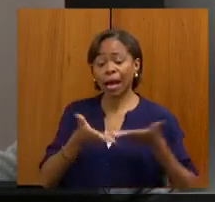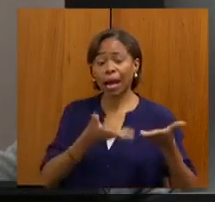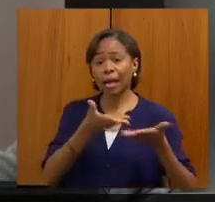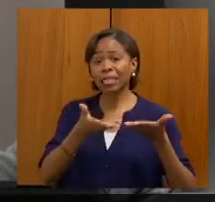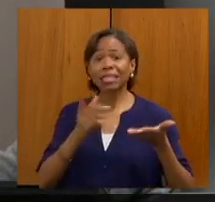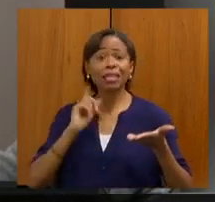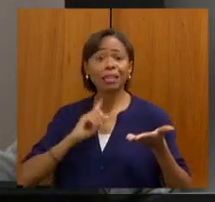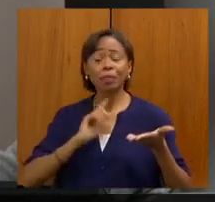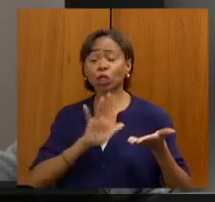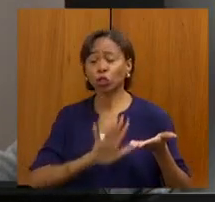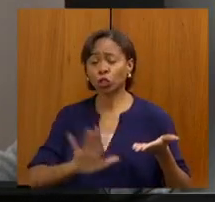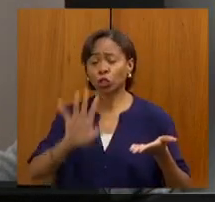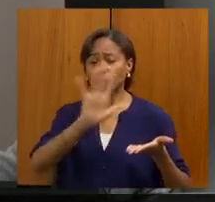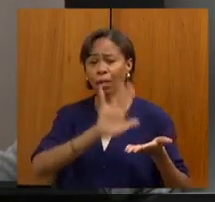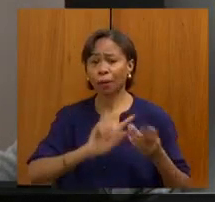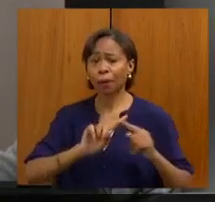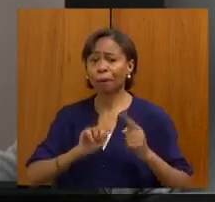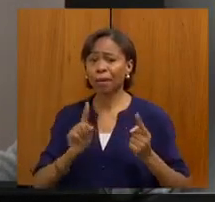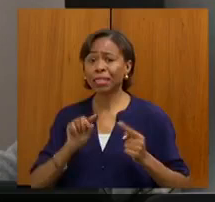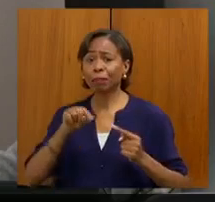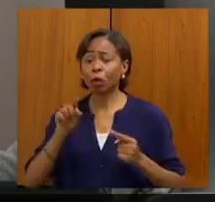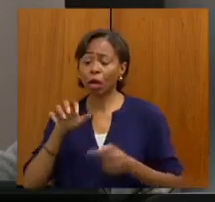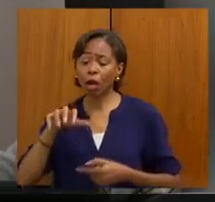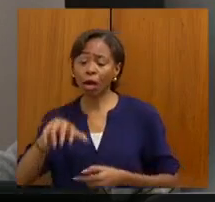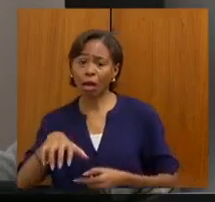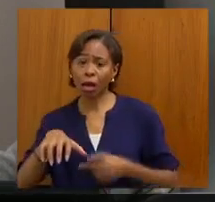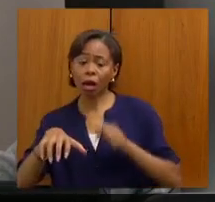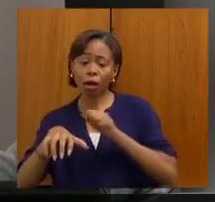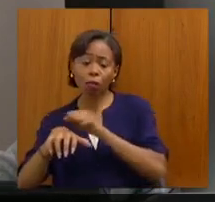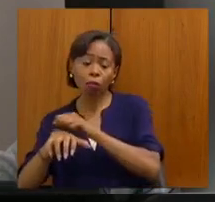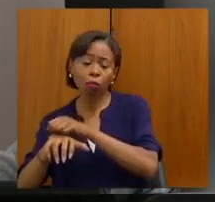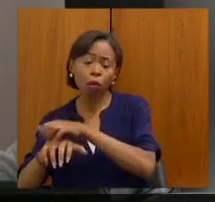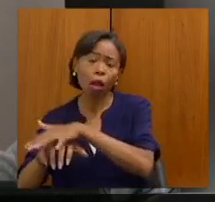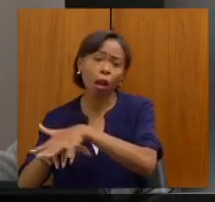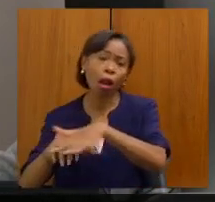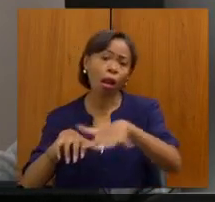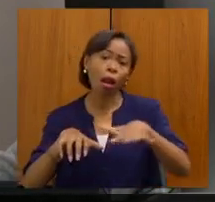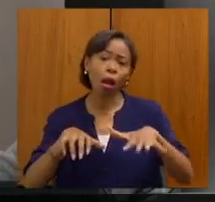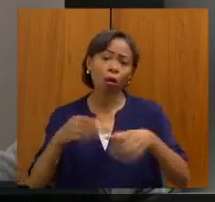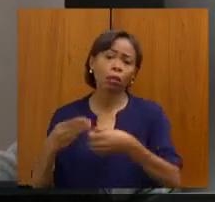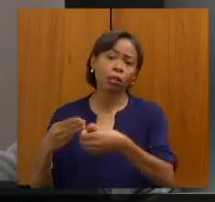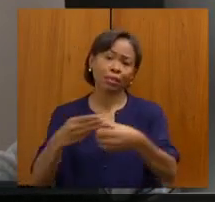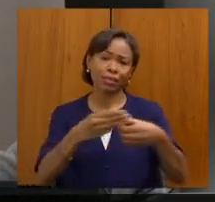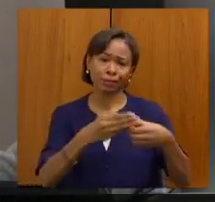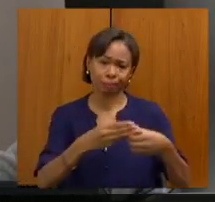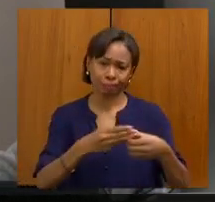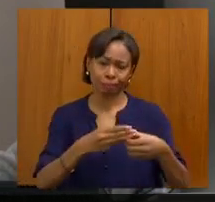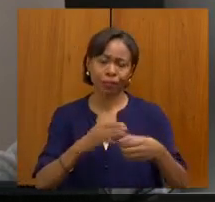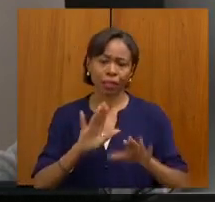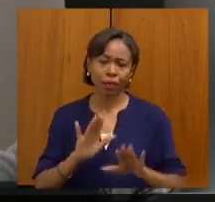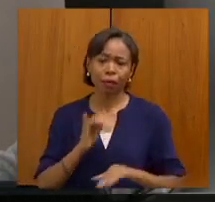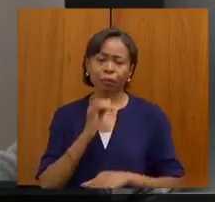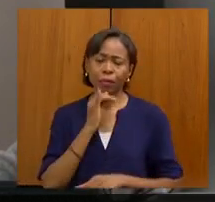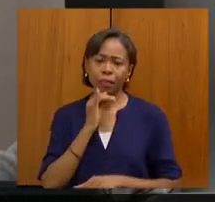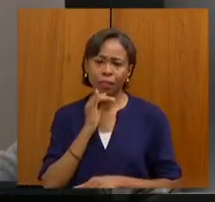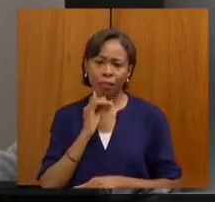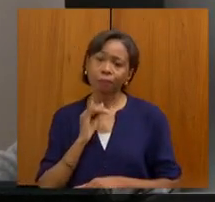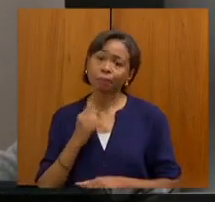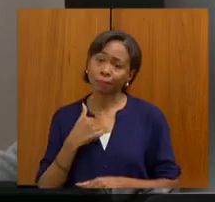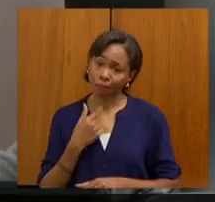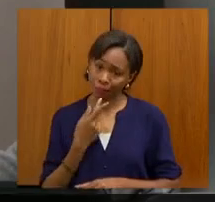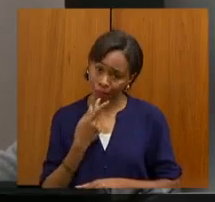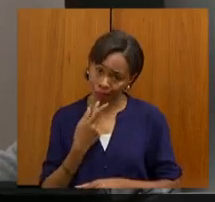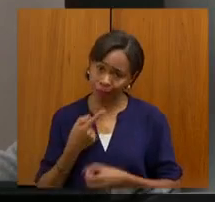dividiu todos aqueles equipamentos com os municípios. Então, eu quero aqui falar do caso de Campo Belo.